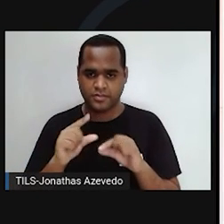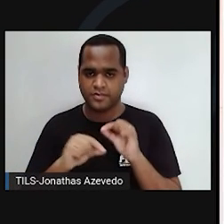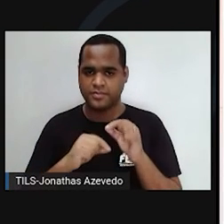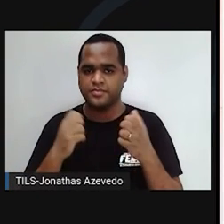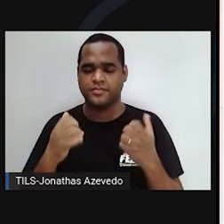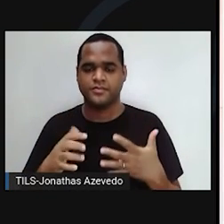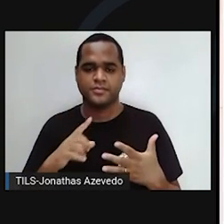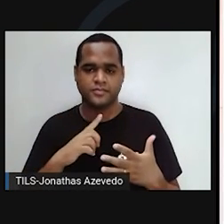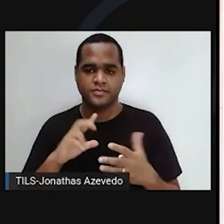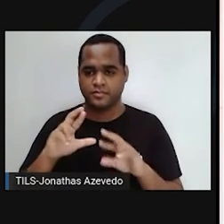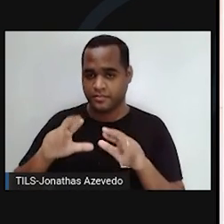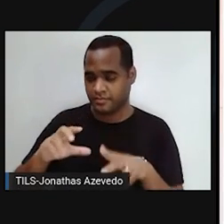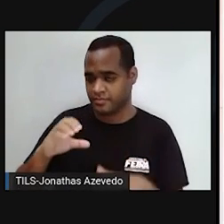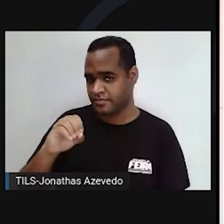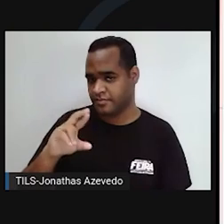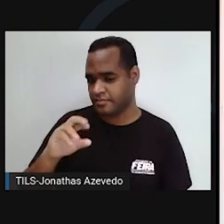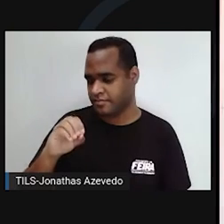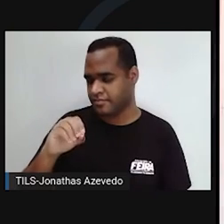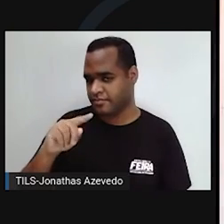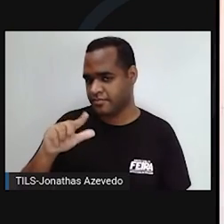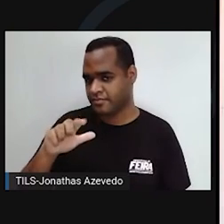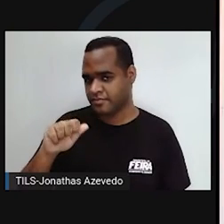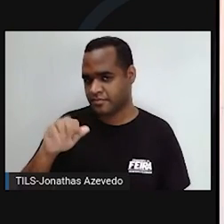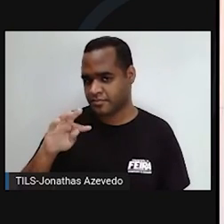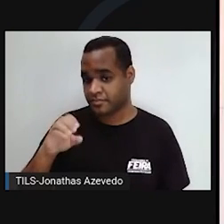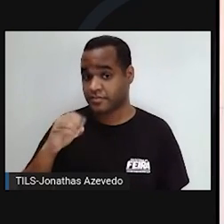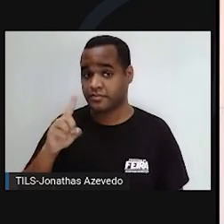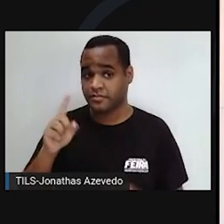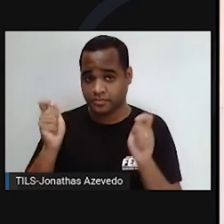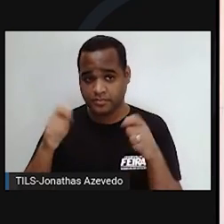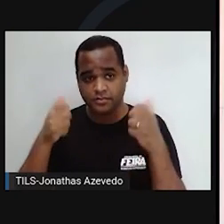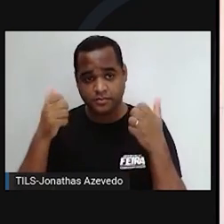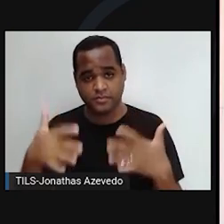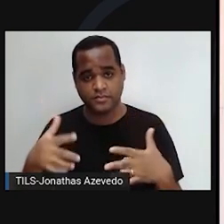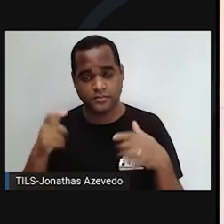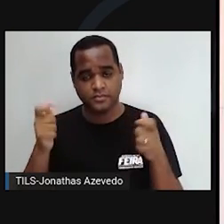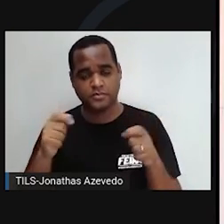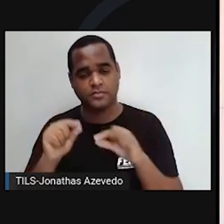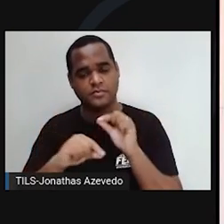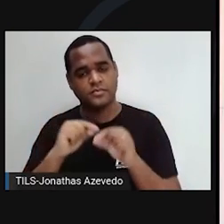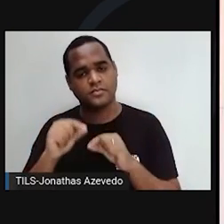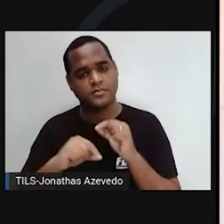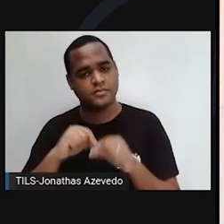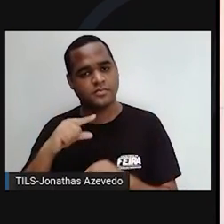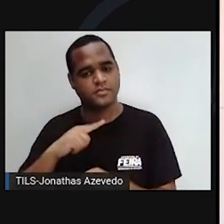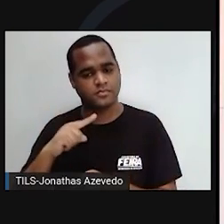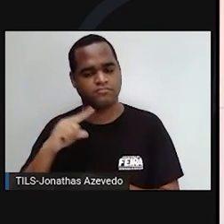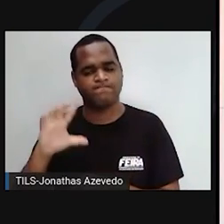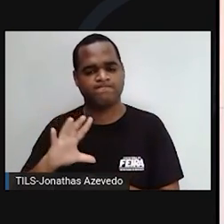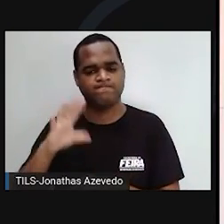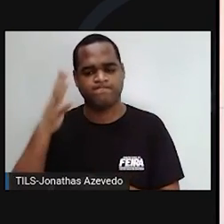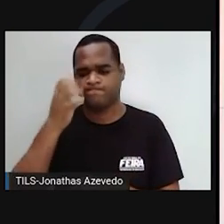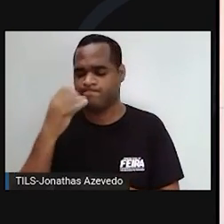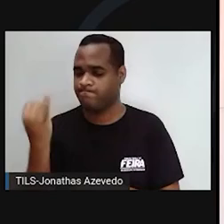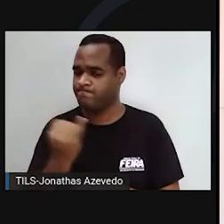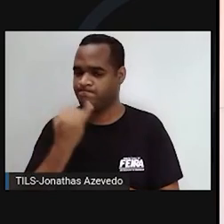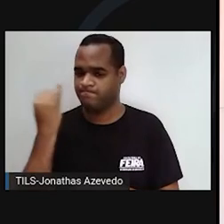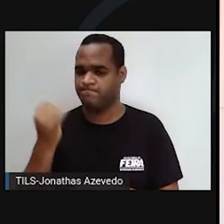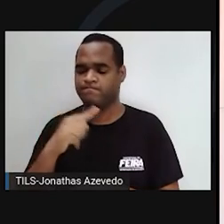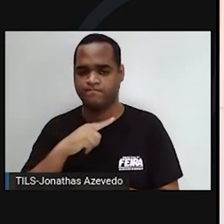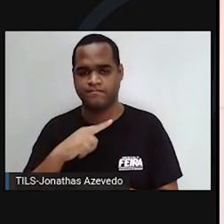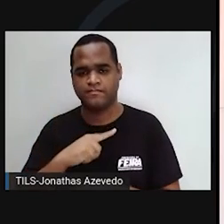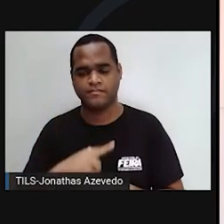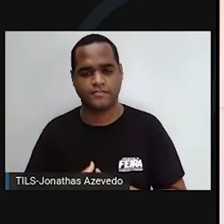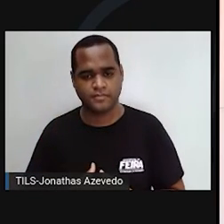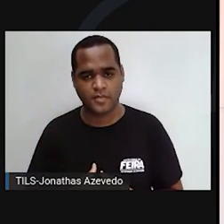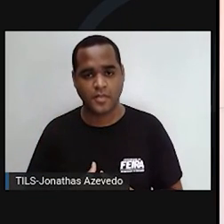caso dos cloroplastos, que contém pigmentos chamado clorofila, que é onde vai ocorrer o evento fantástico e essencial, que é a potossíntese.